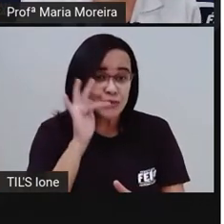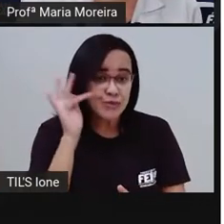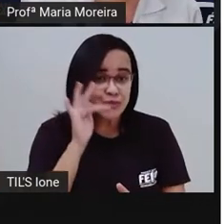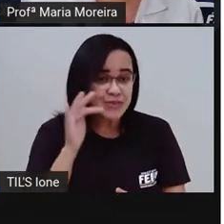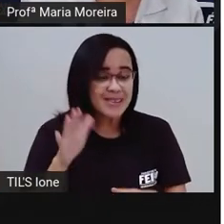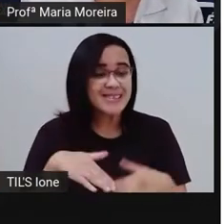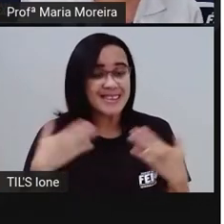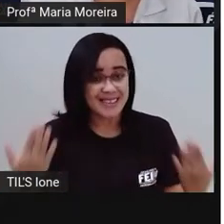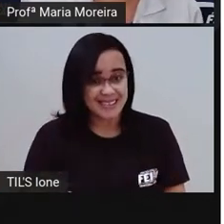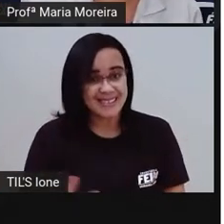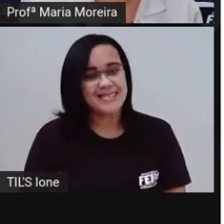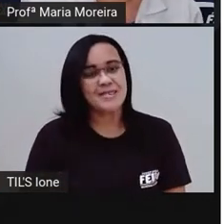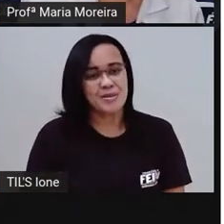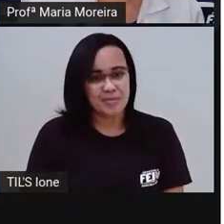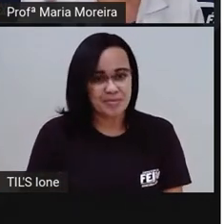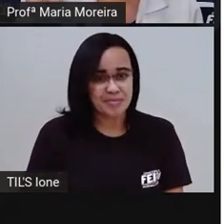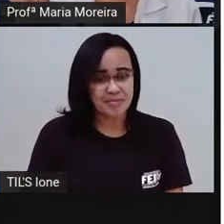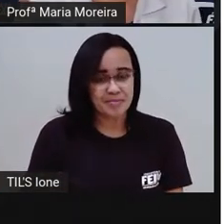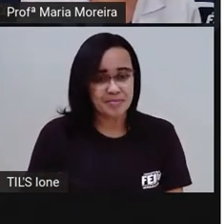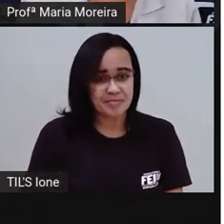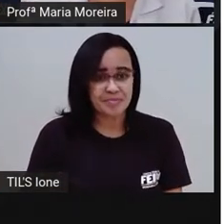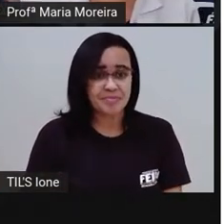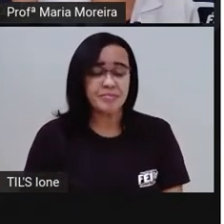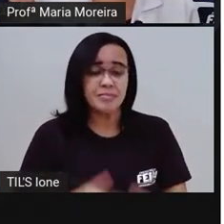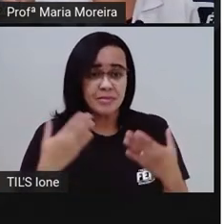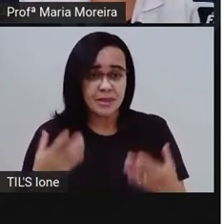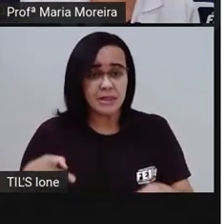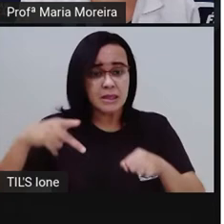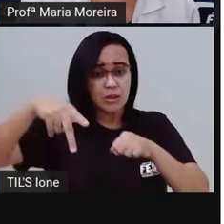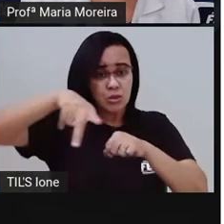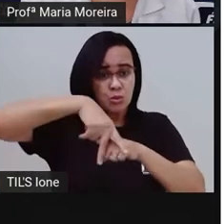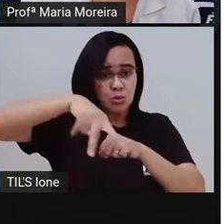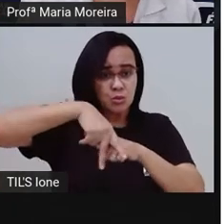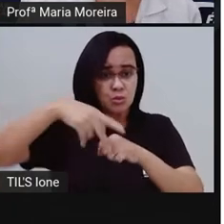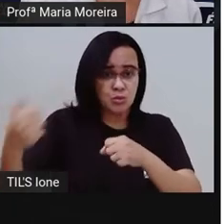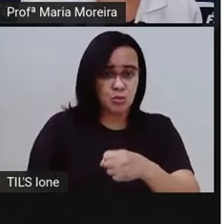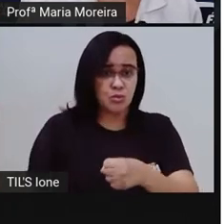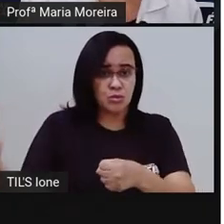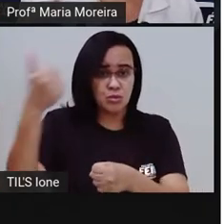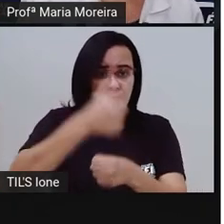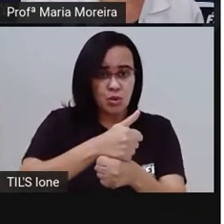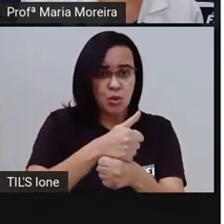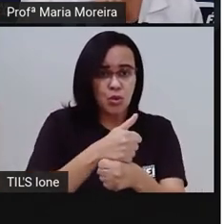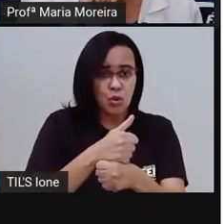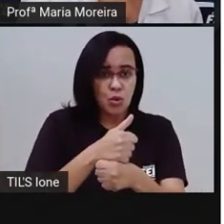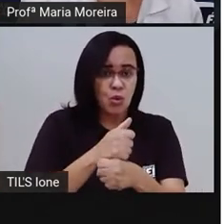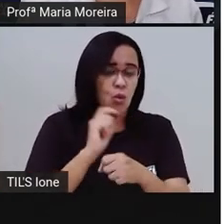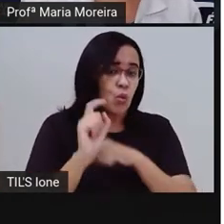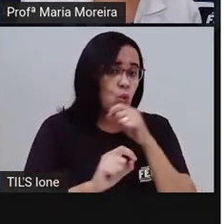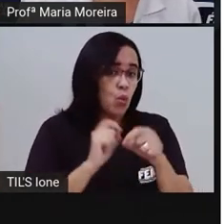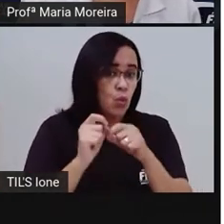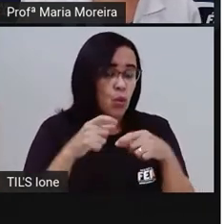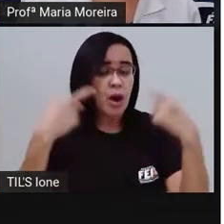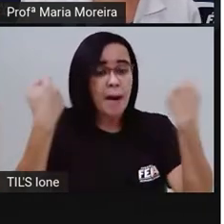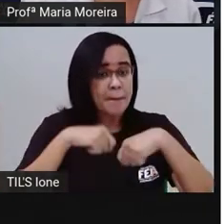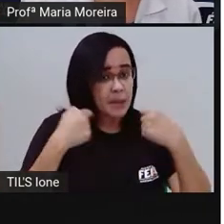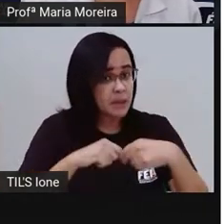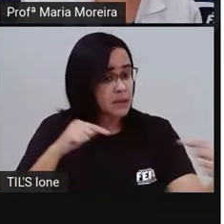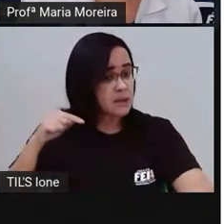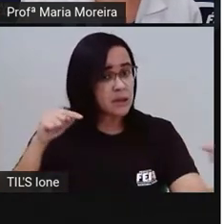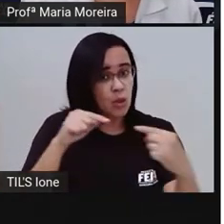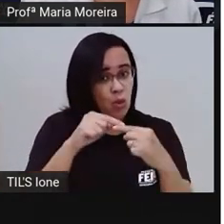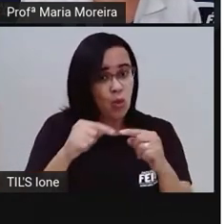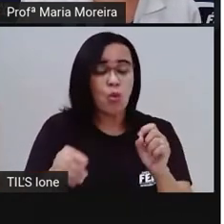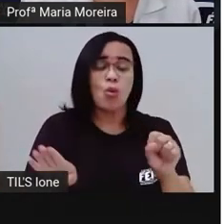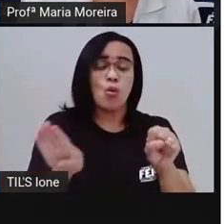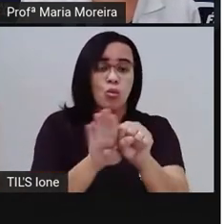de descobrir aqui agora? Que o meu pronome, no caso aí de substituição, eu tenho que concordar aí com o meu substantivo,